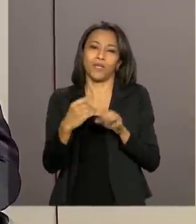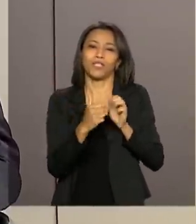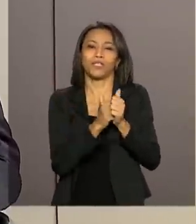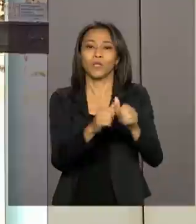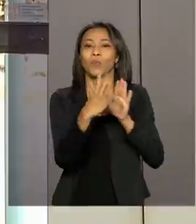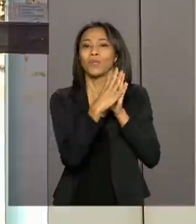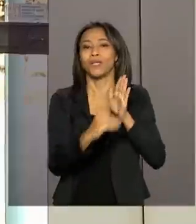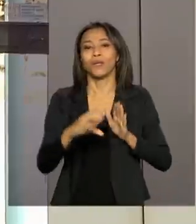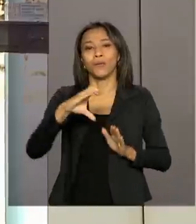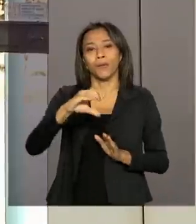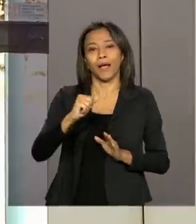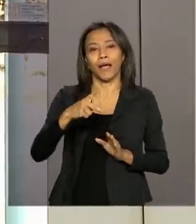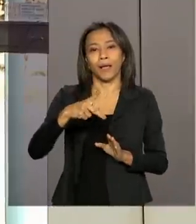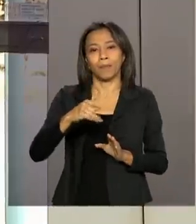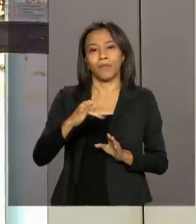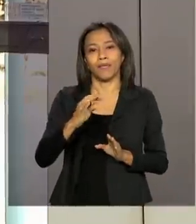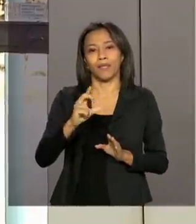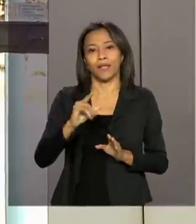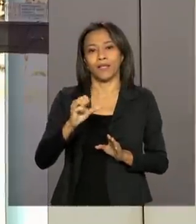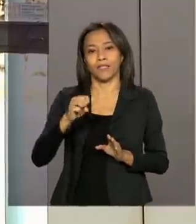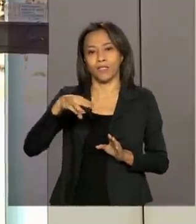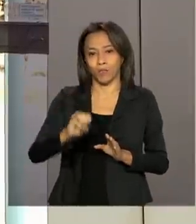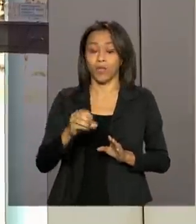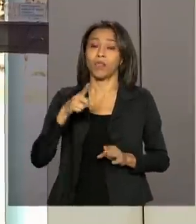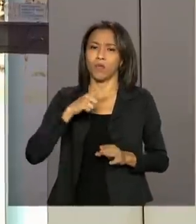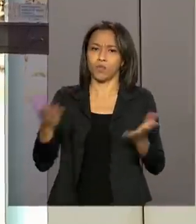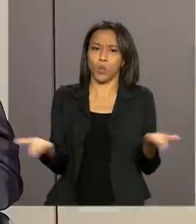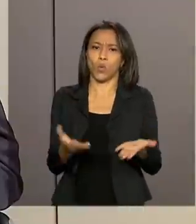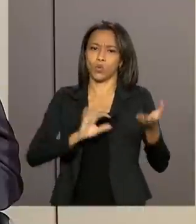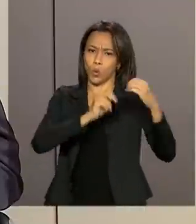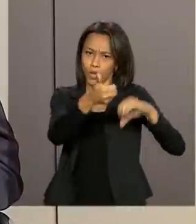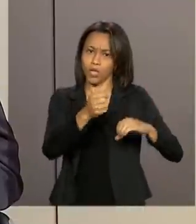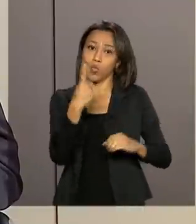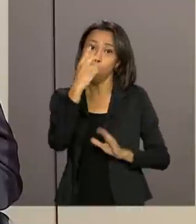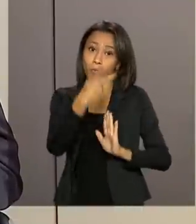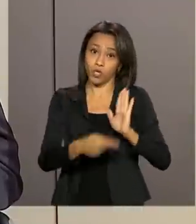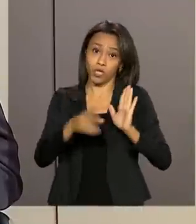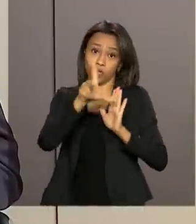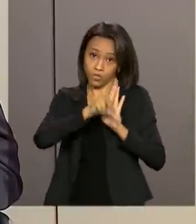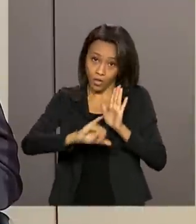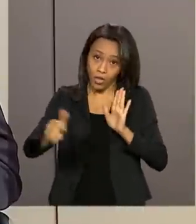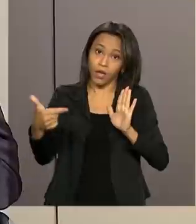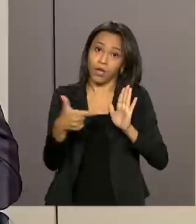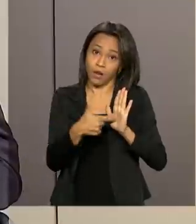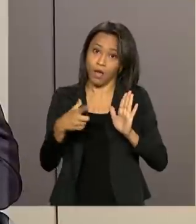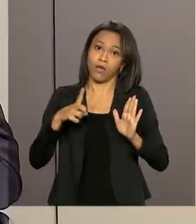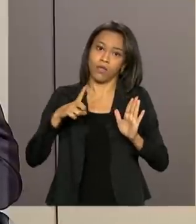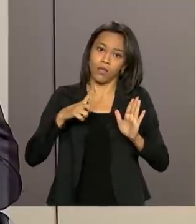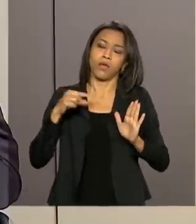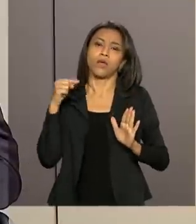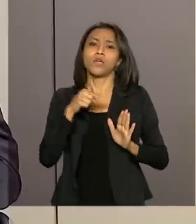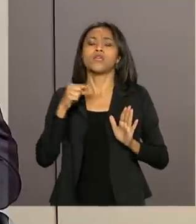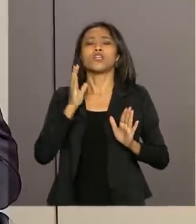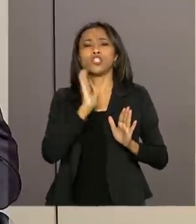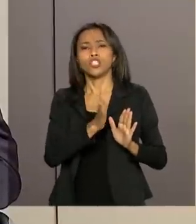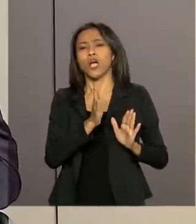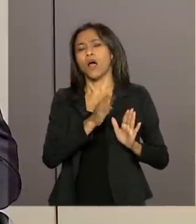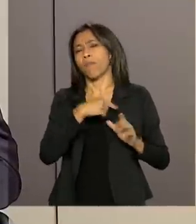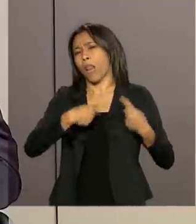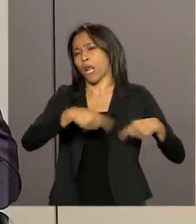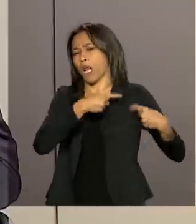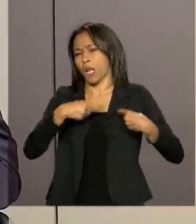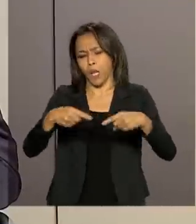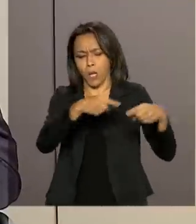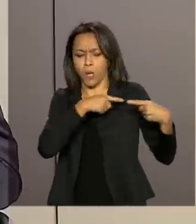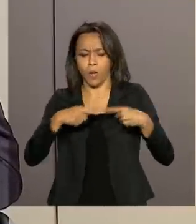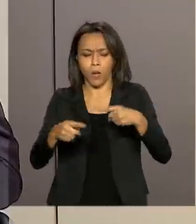Então nós temos hoje no Congresso um projeto de lei, que é o PL 2633, que se formou por discussão